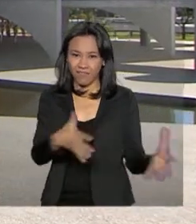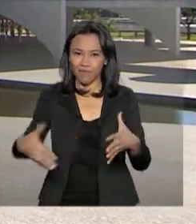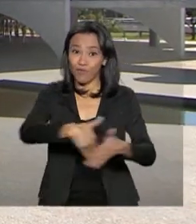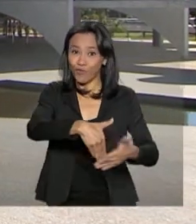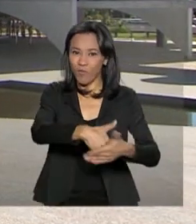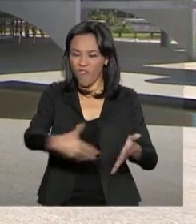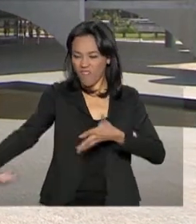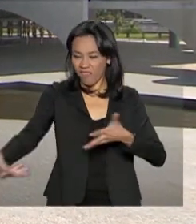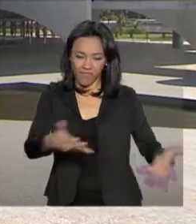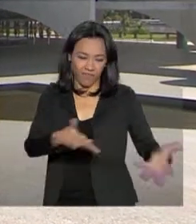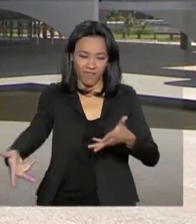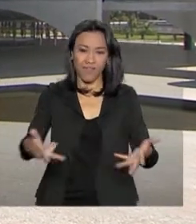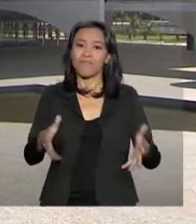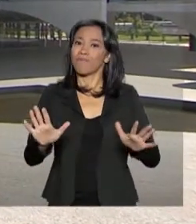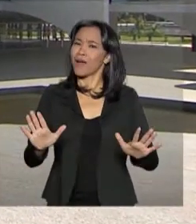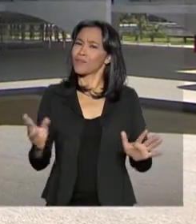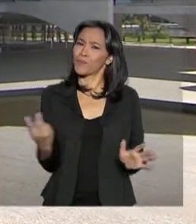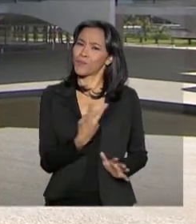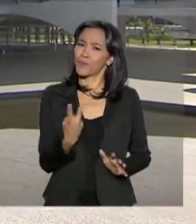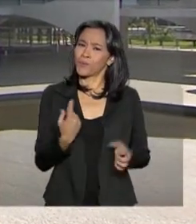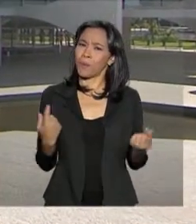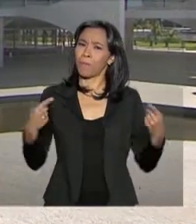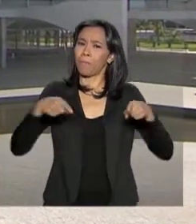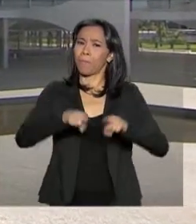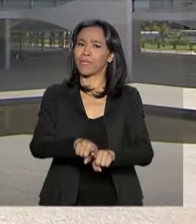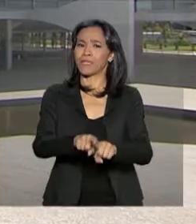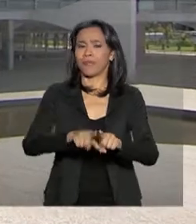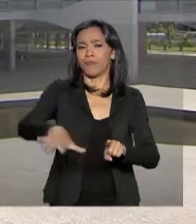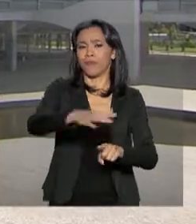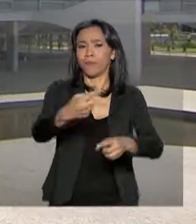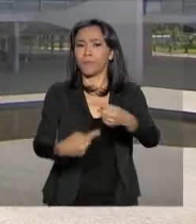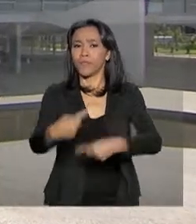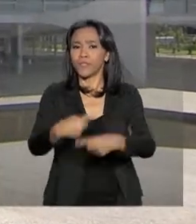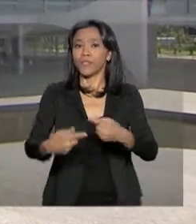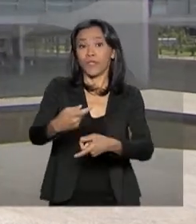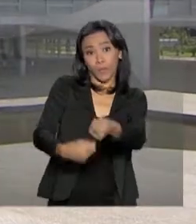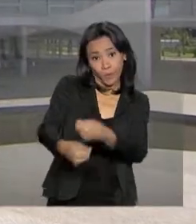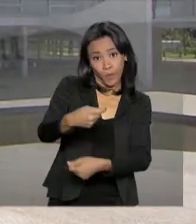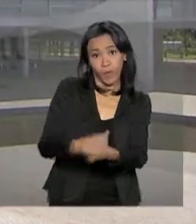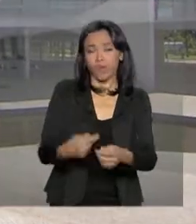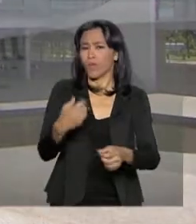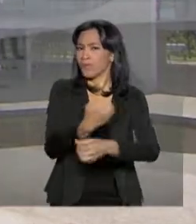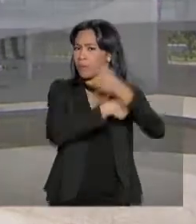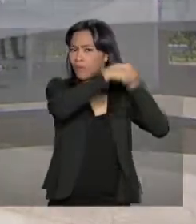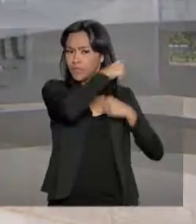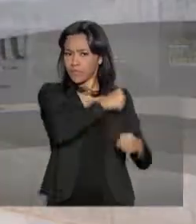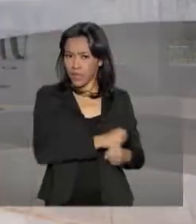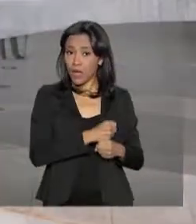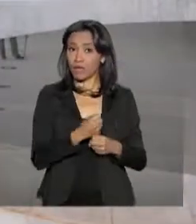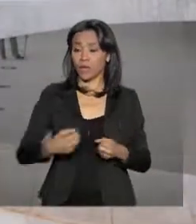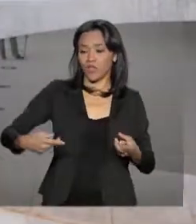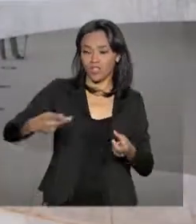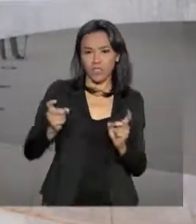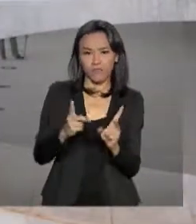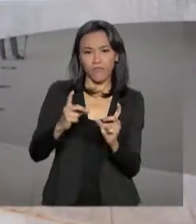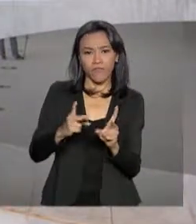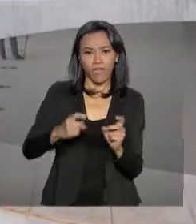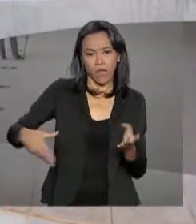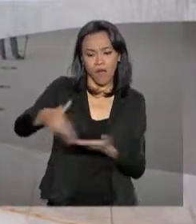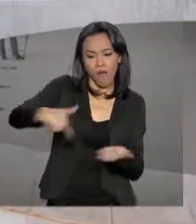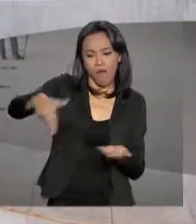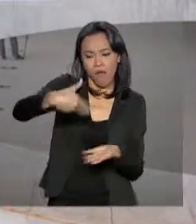grandes parceiros políticos e econômicos. Só pra se ter uma ideia, no ano passado, as trocas comerciais entre os dois países